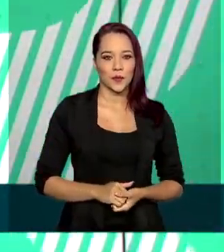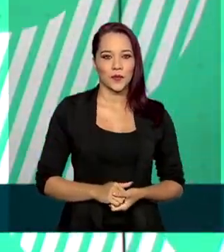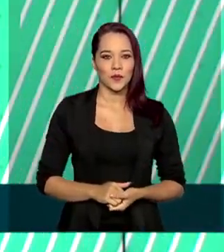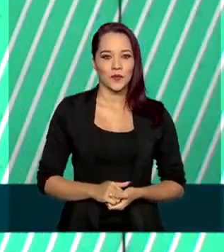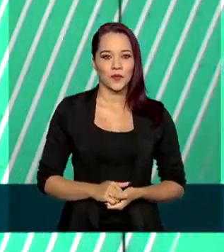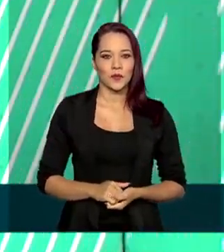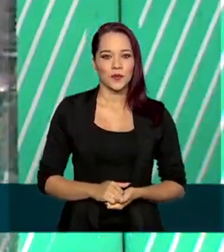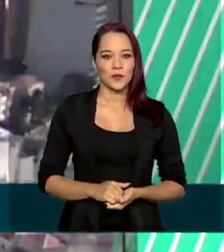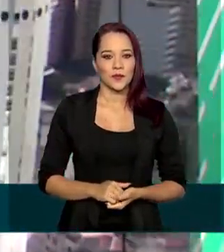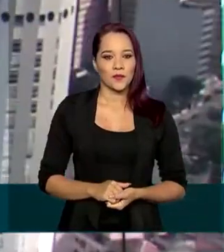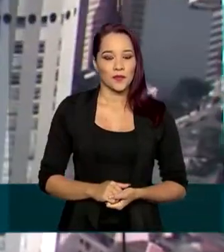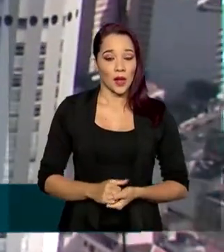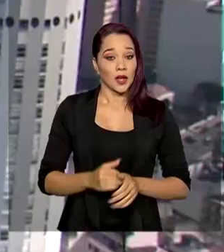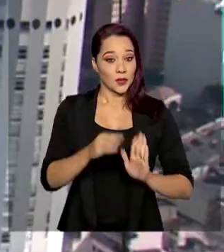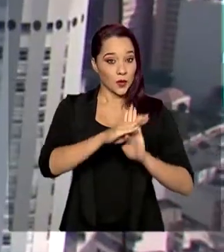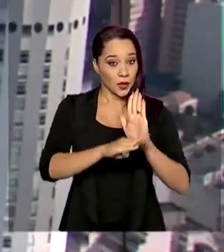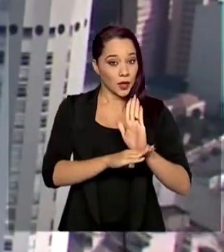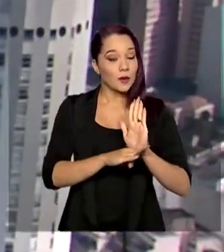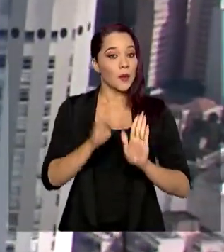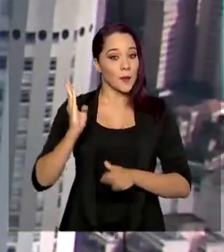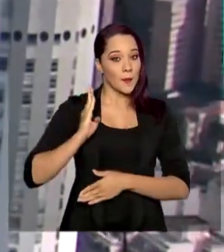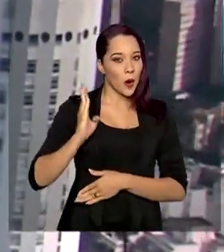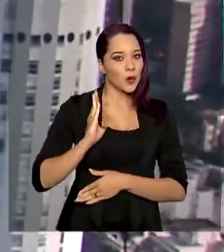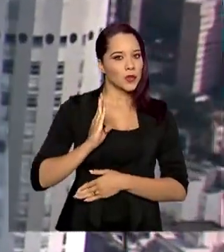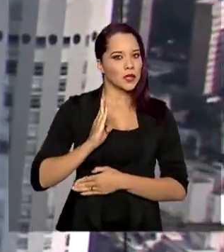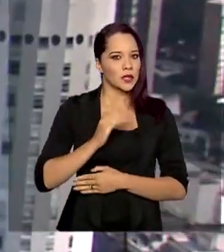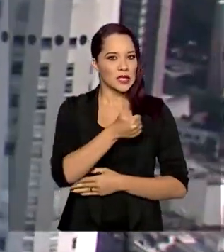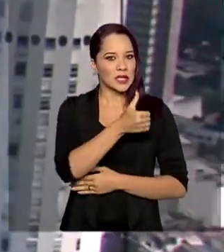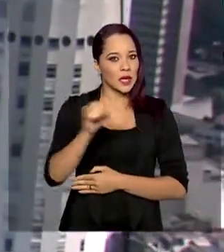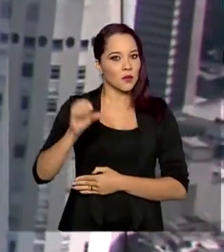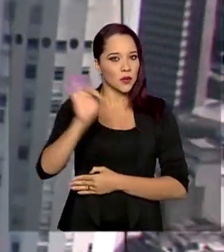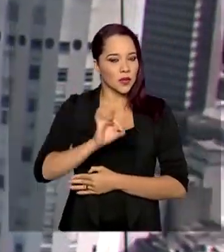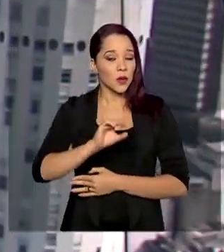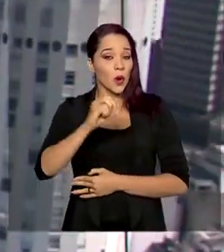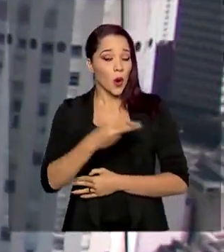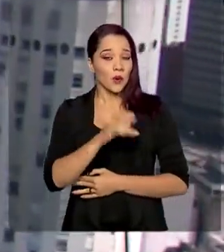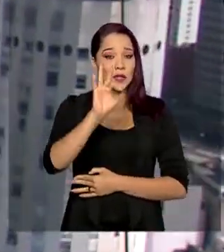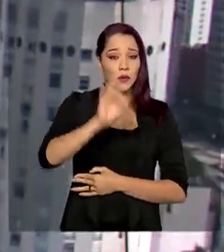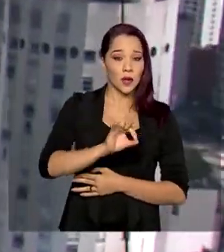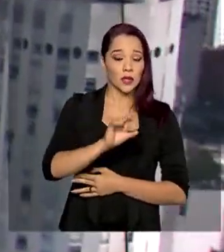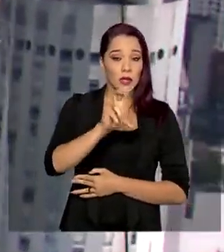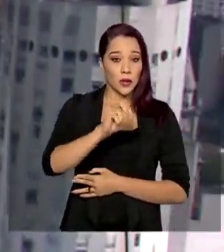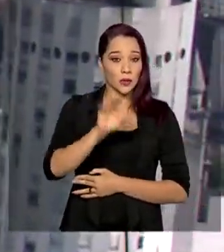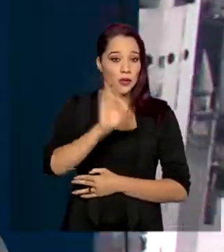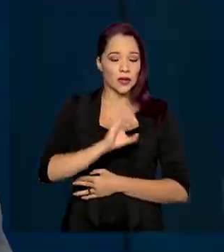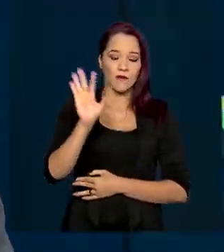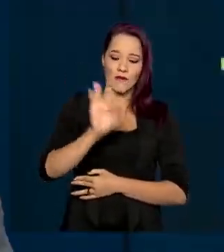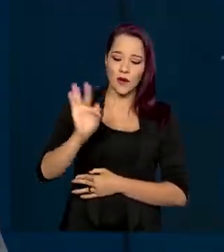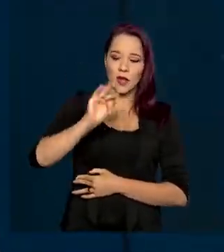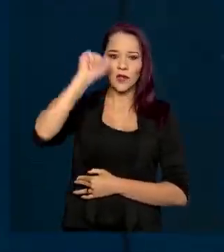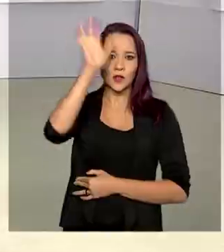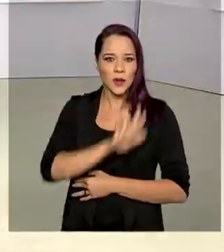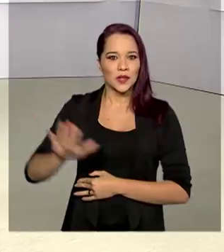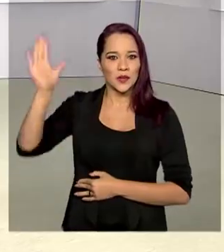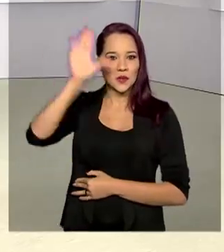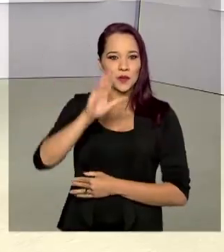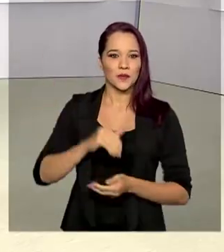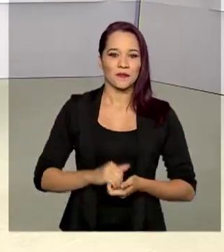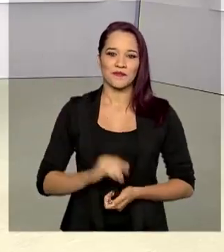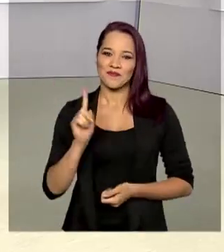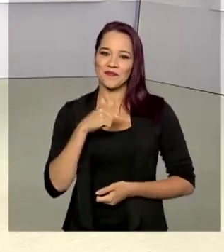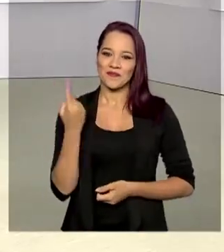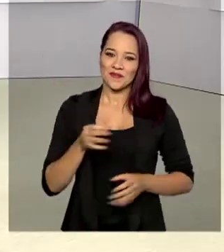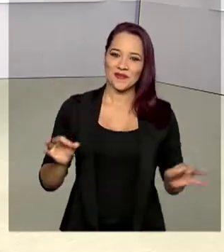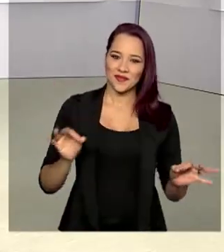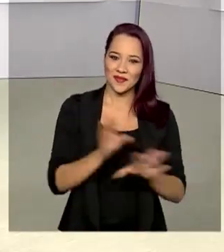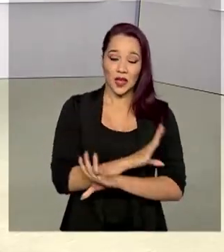.br. O programa oferece bolsas integrais ou parciais em universidades privadas de todo o país. A gente